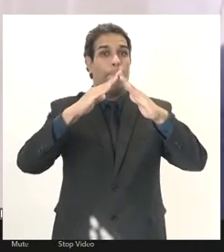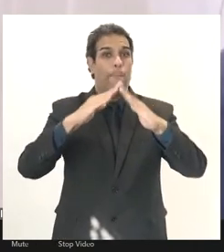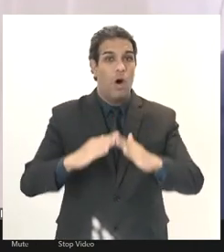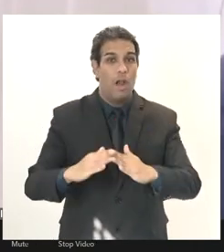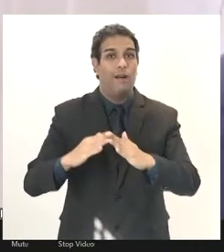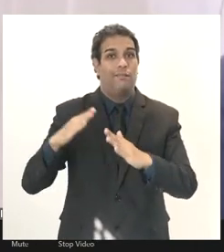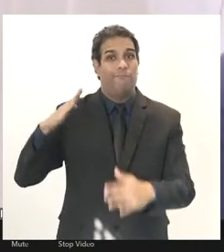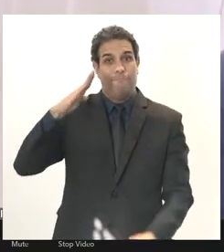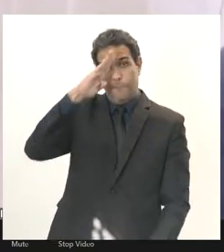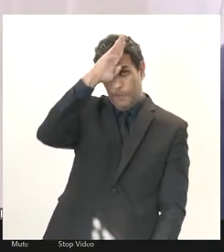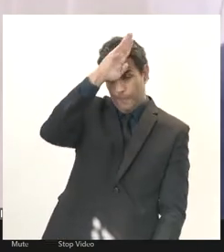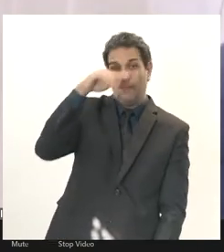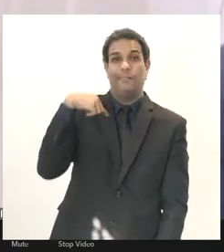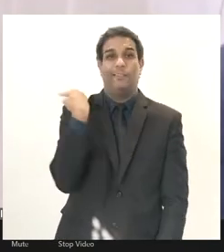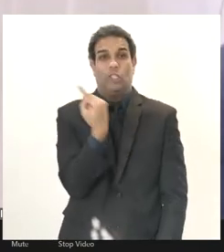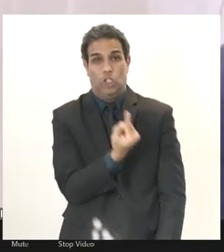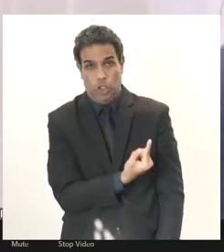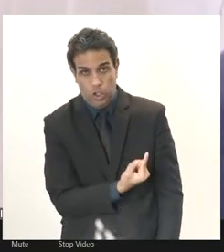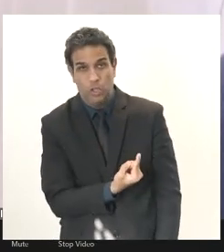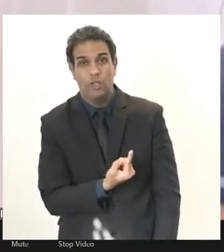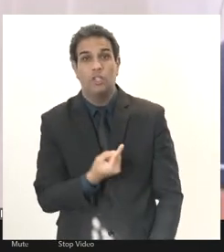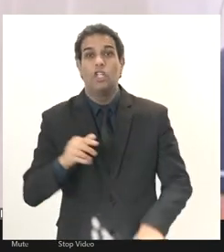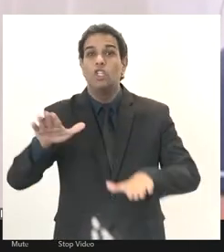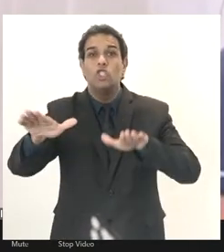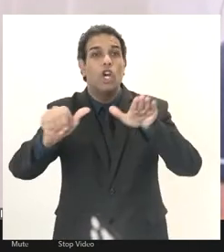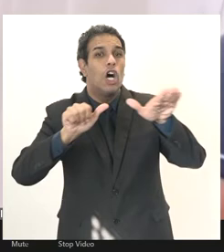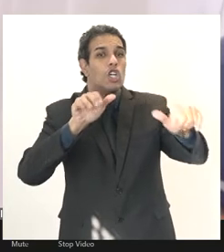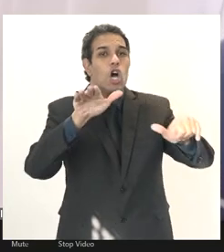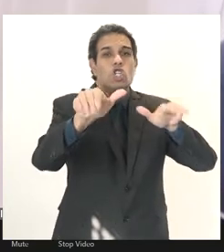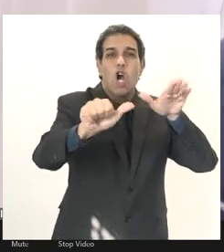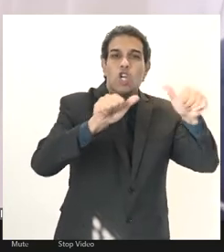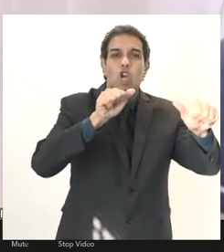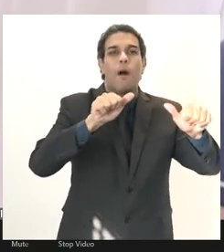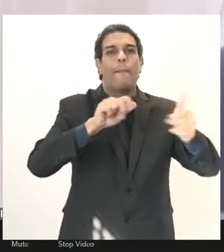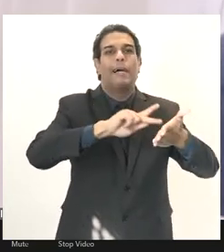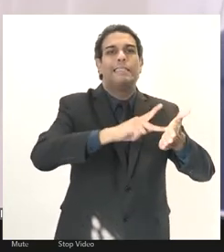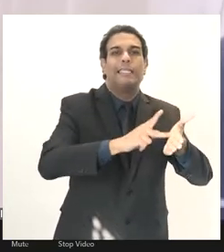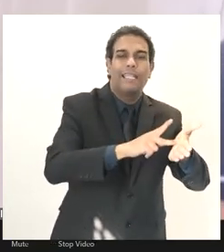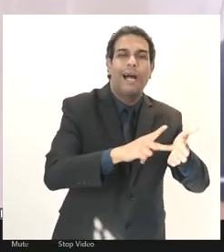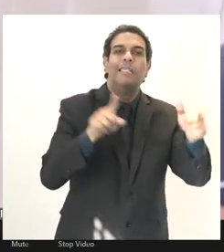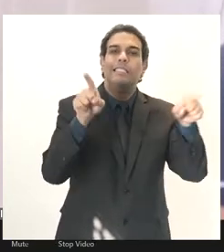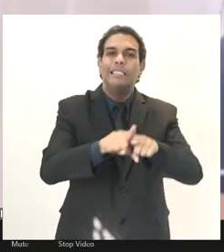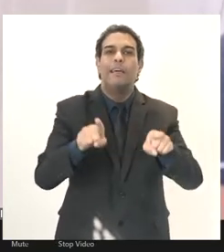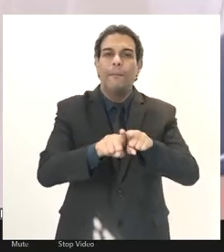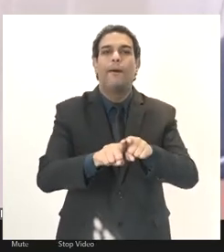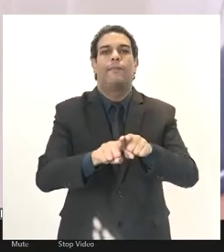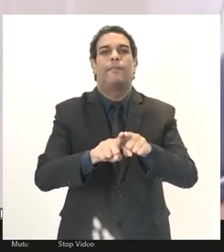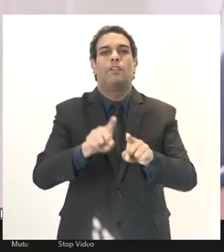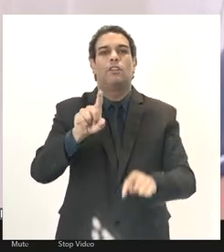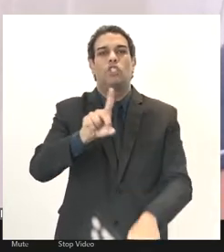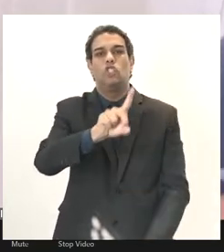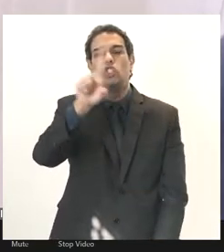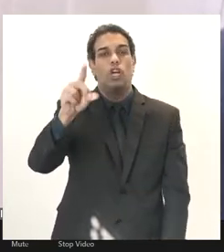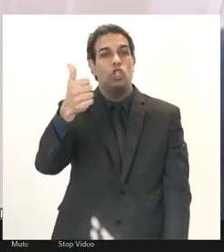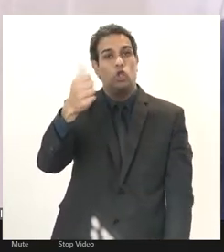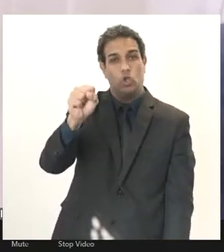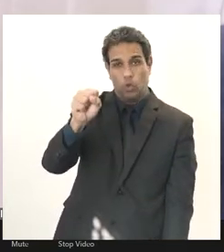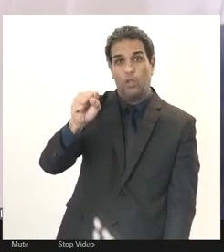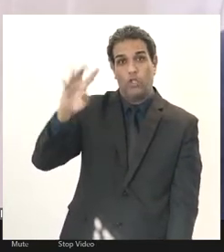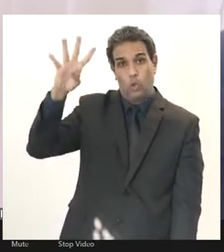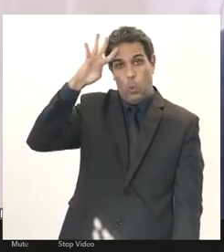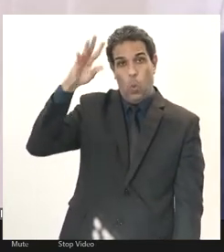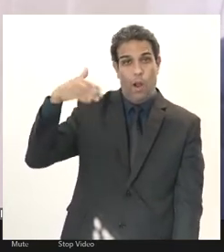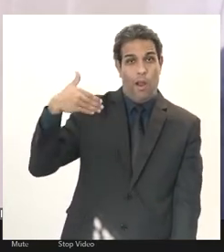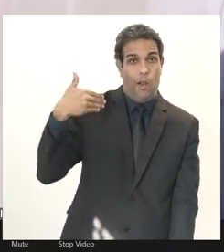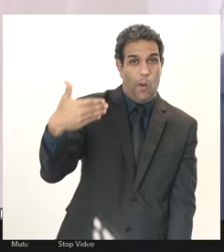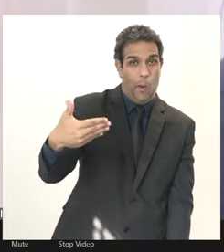por isso a gente está pautando e convocando os sindicatos para que estejam aqui ao menos os do sul luminense sei que